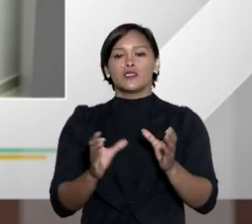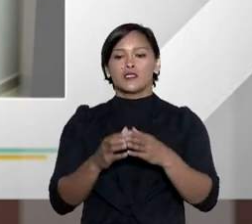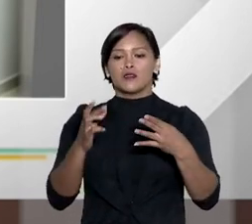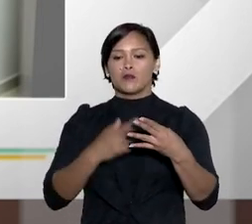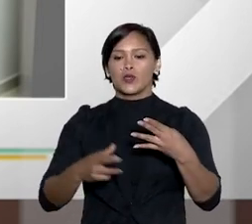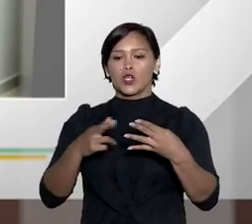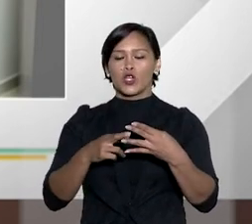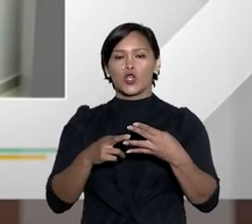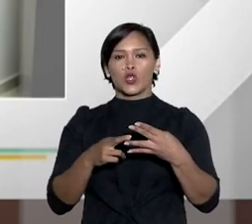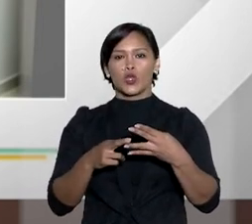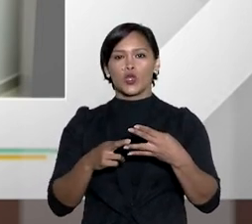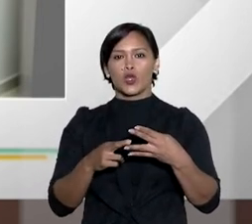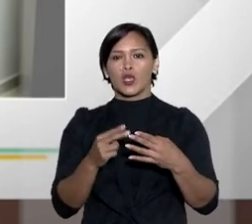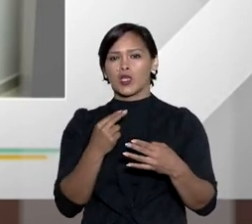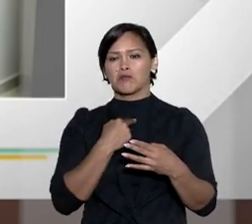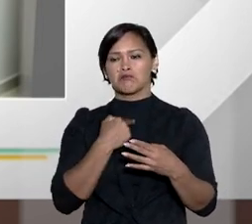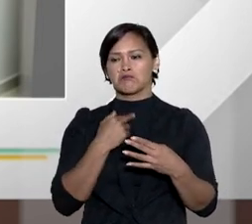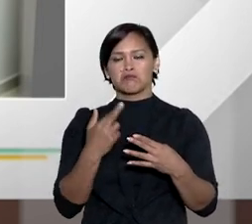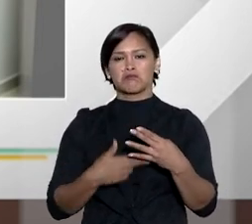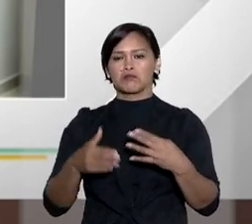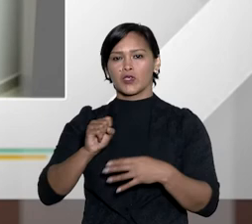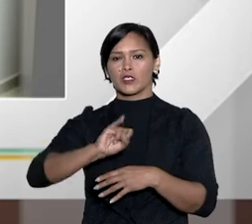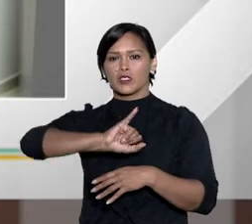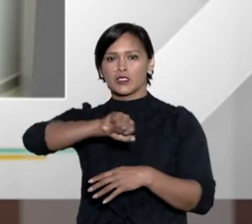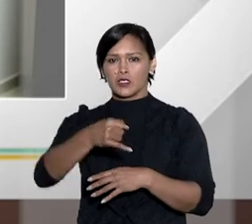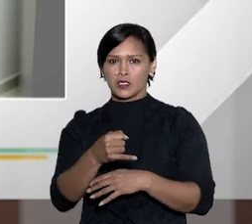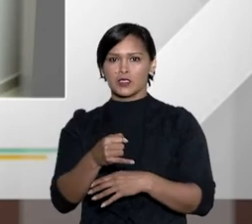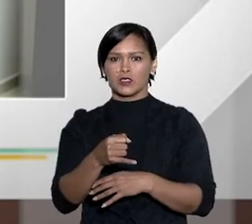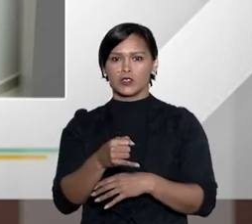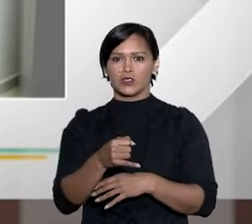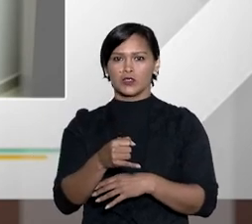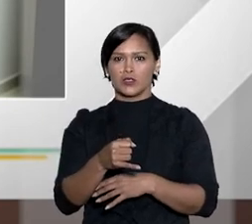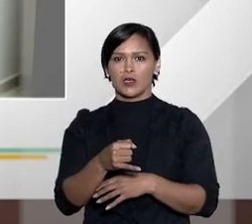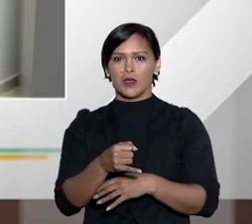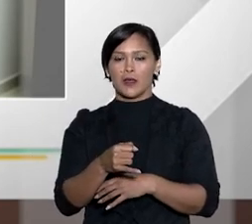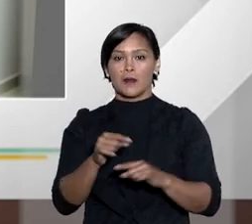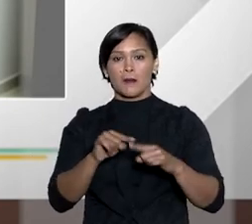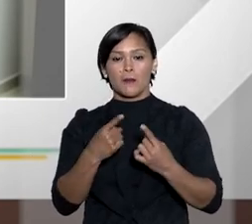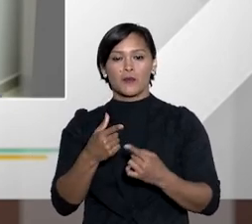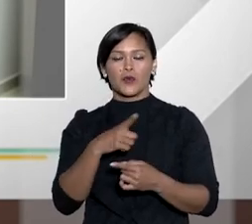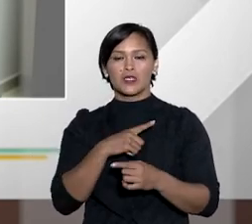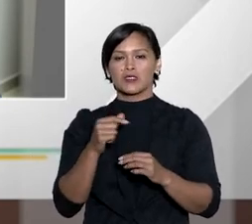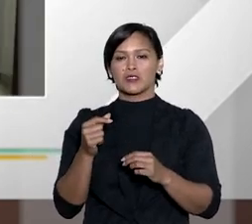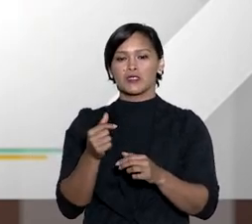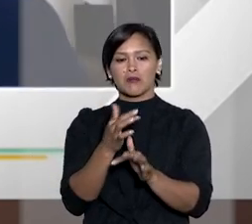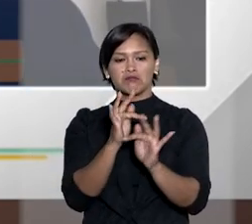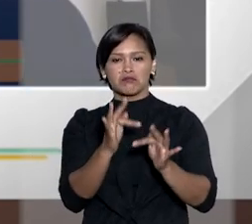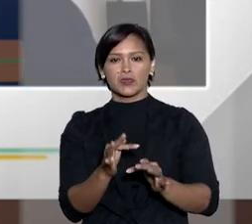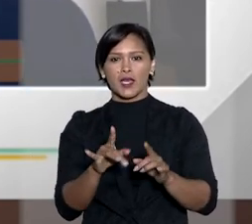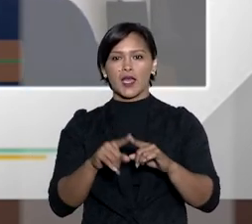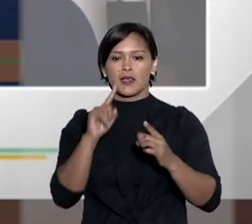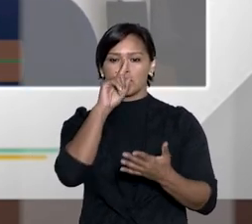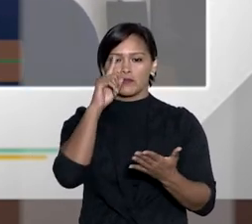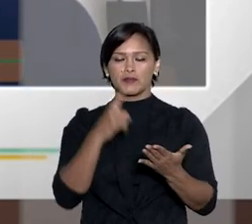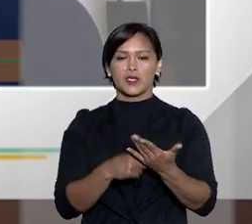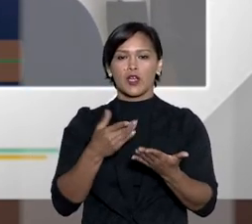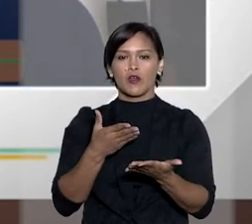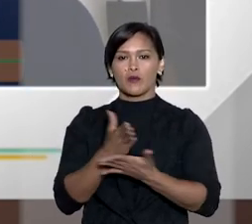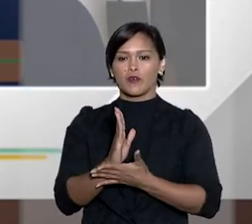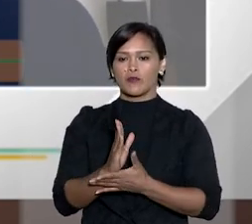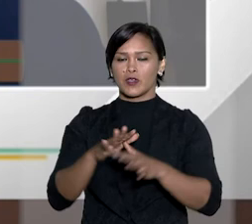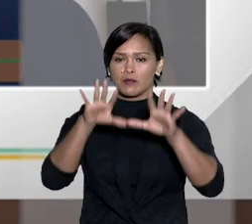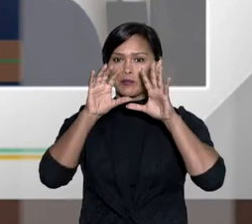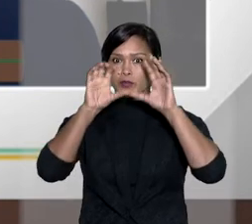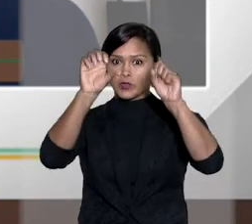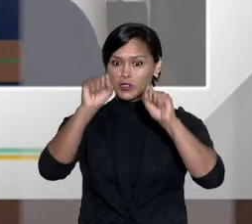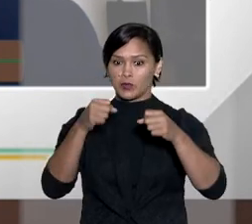da decisão prolatada pela turma recursal não cabe recurso para o STJ pois não